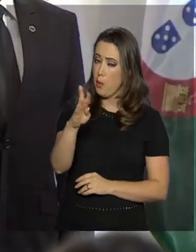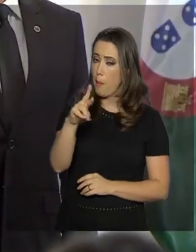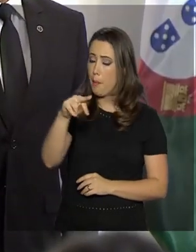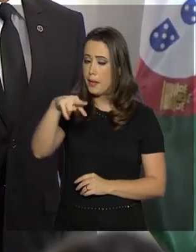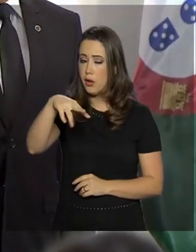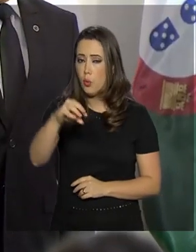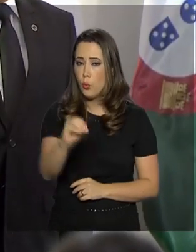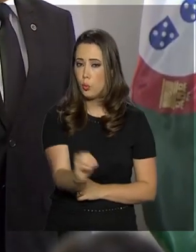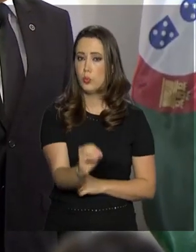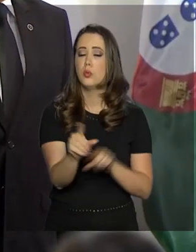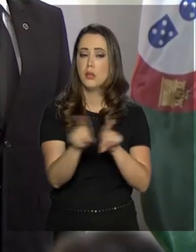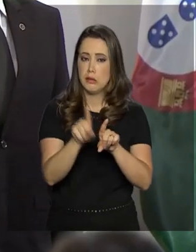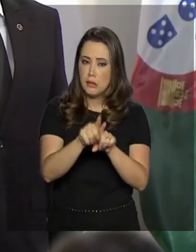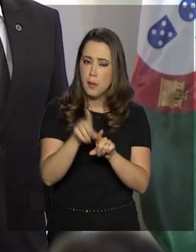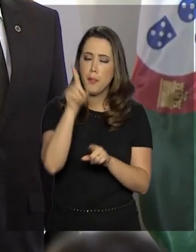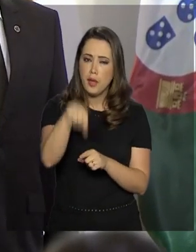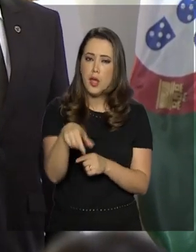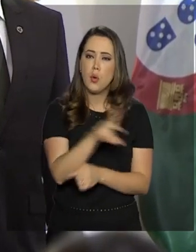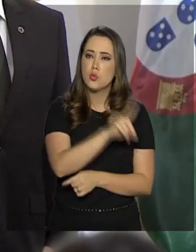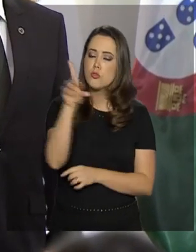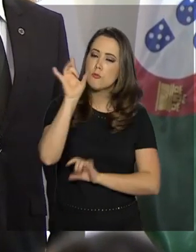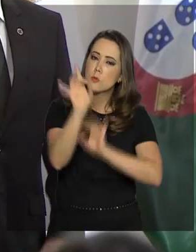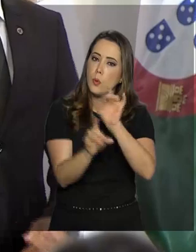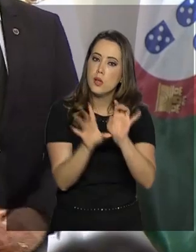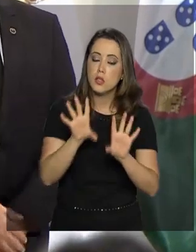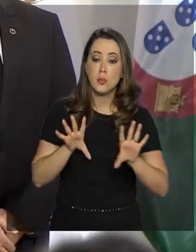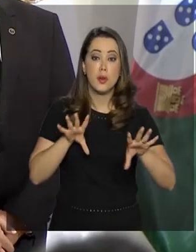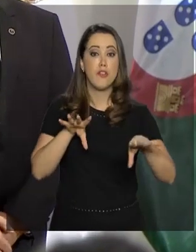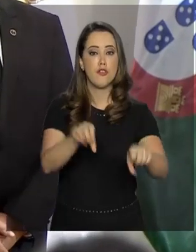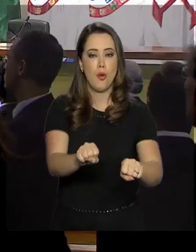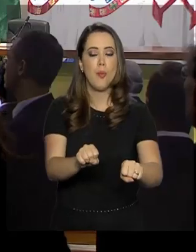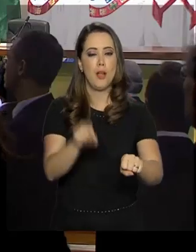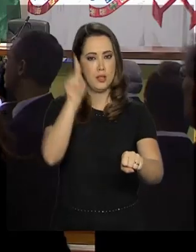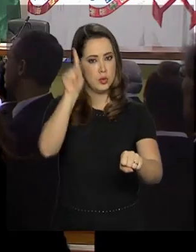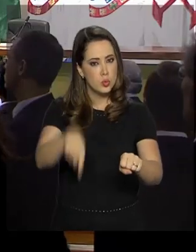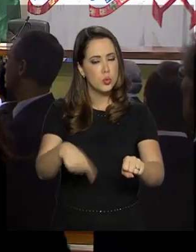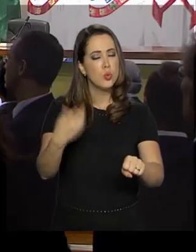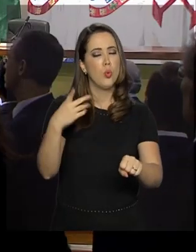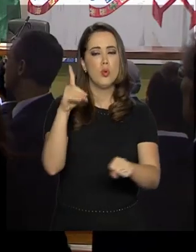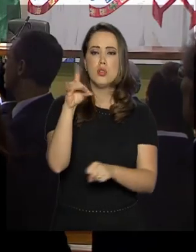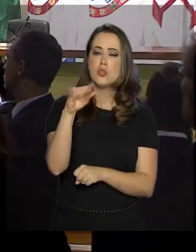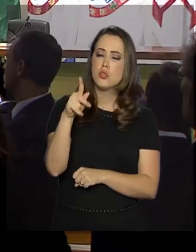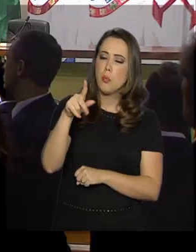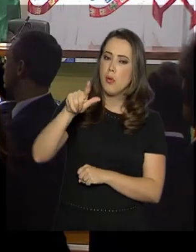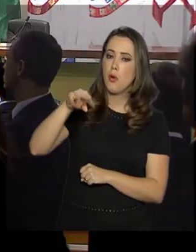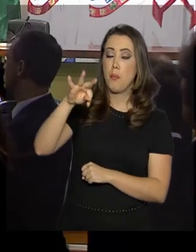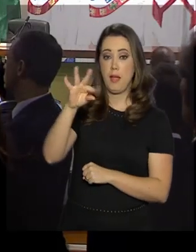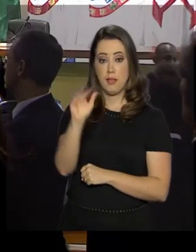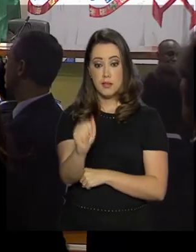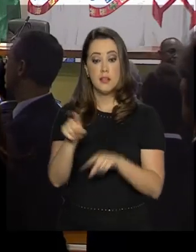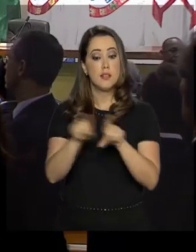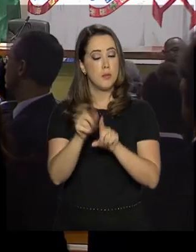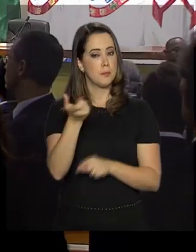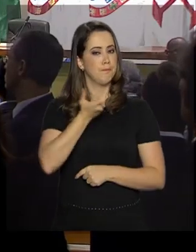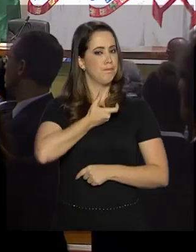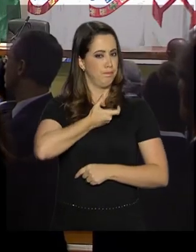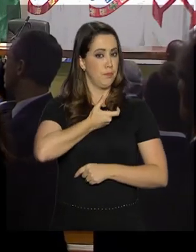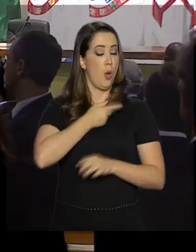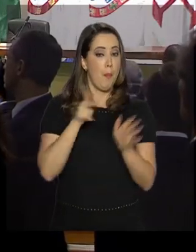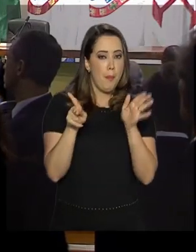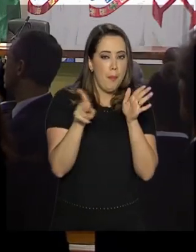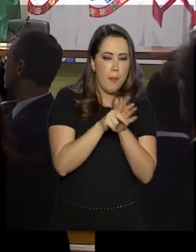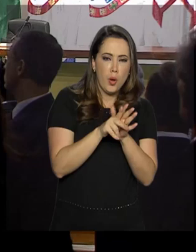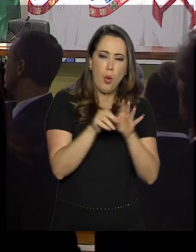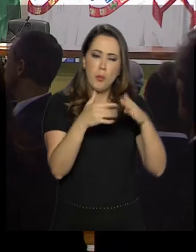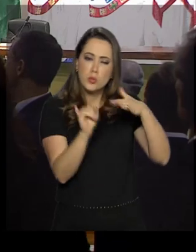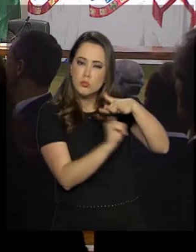escolhida para a formatura de diplomatas do Instituto Rio Branco e a cerimônia de imposição de insígnias da Ordem Rio Branco. Essa turma 2017